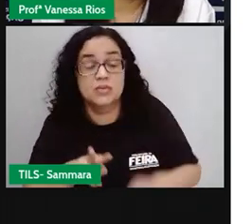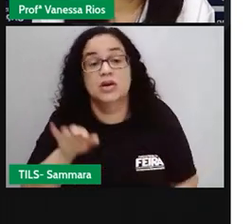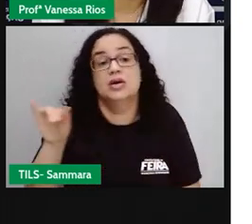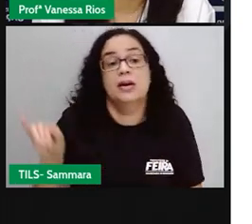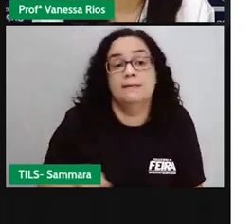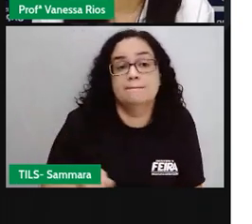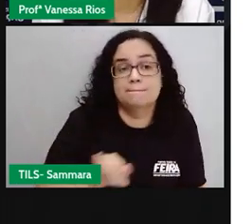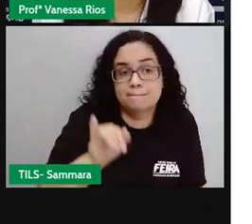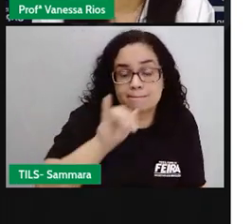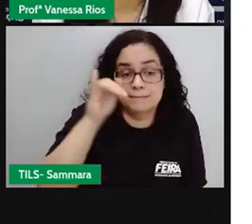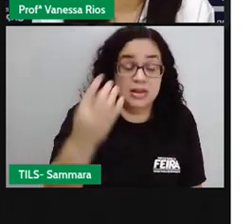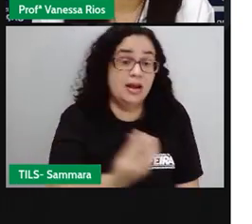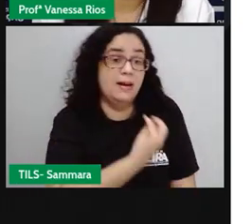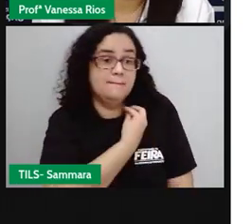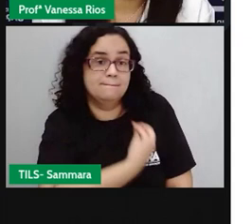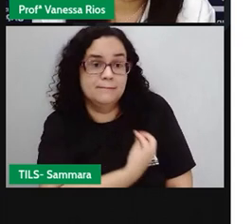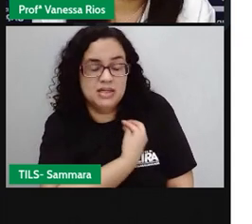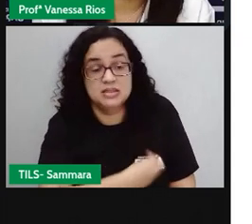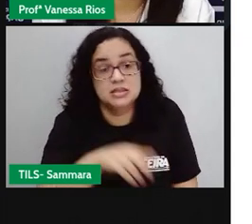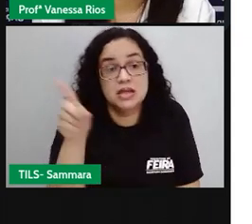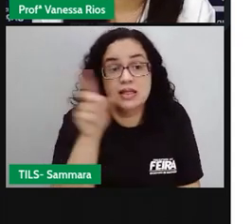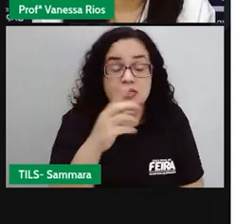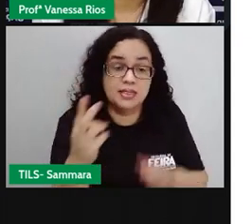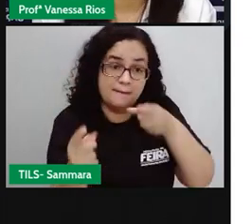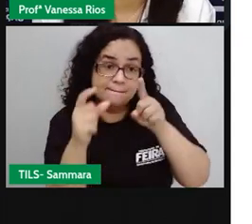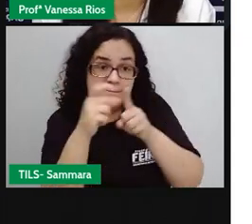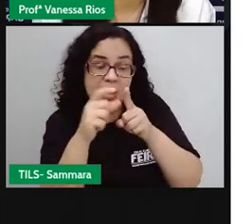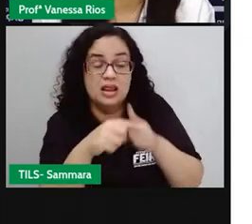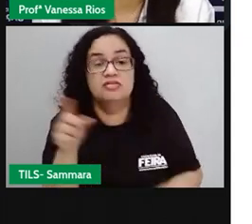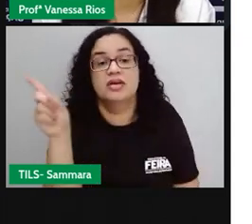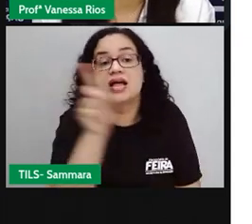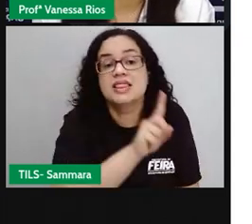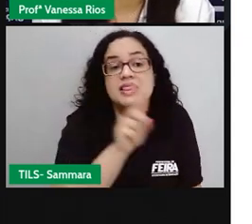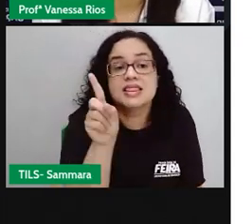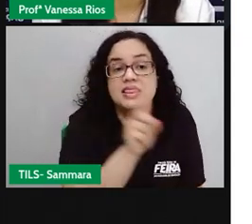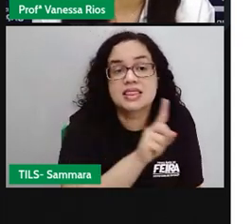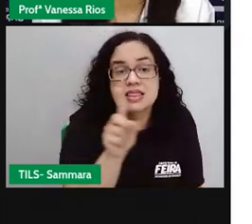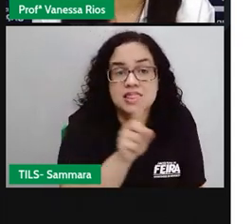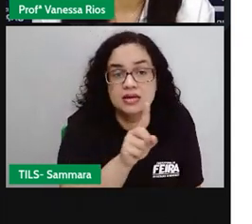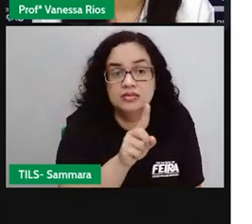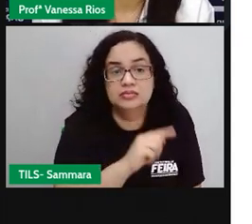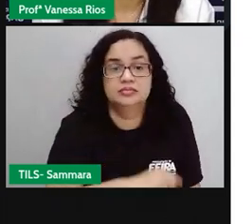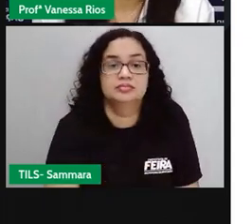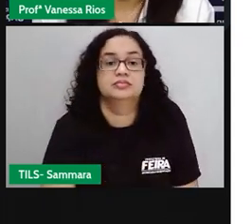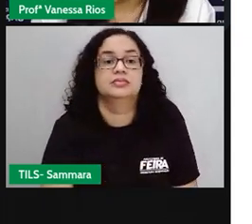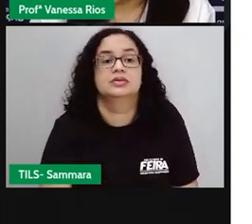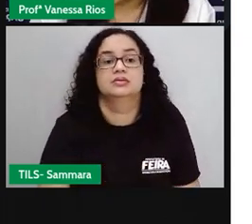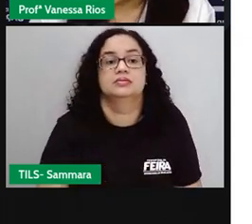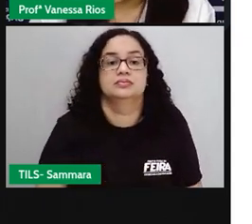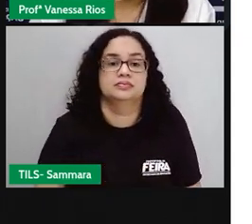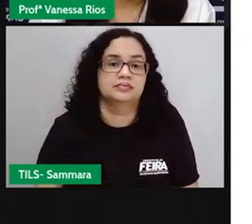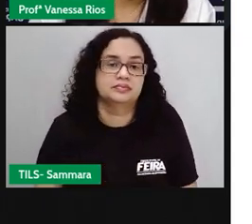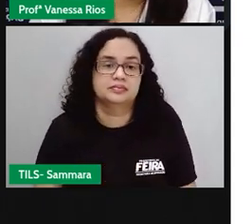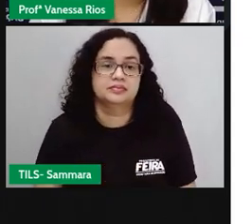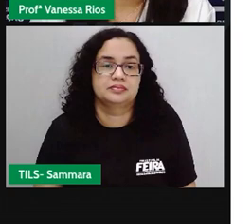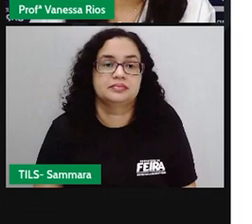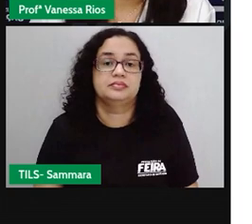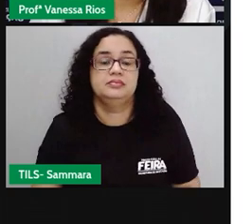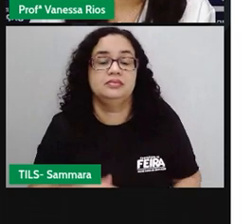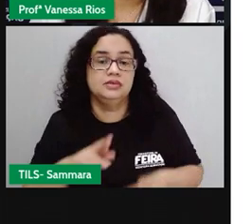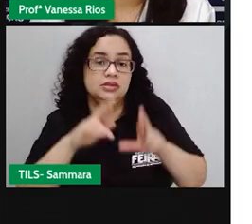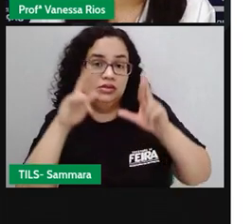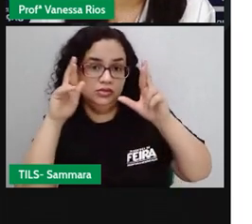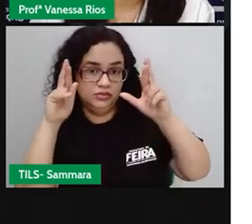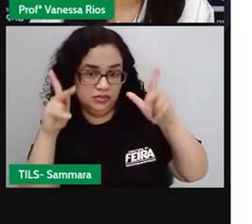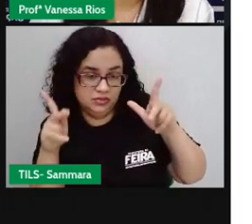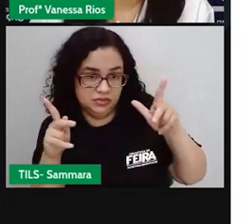muito importante a presença aí do não, para indicar que esse imperativo está no negativo. Olha a